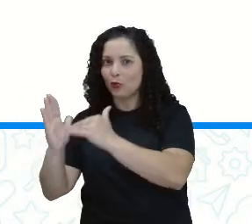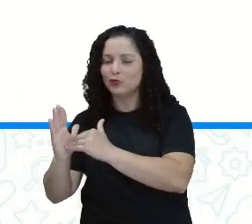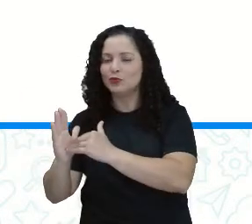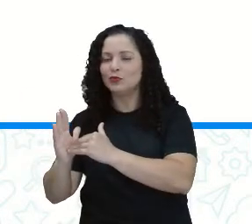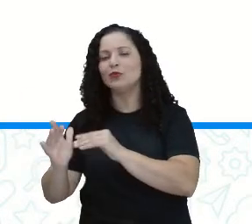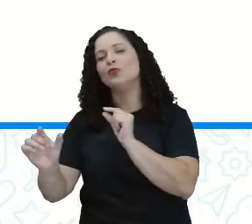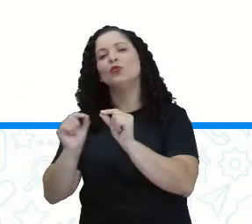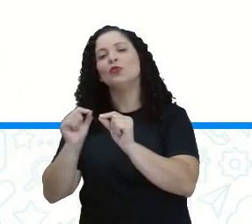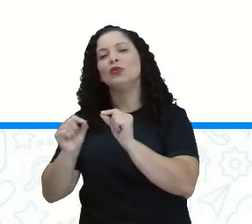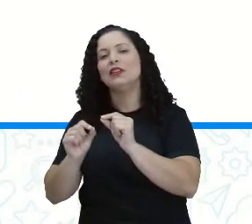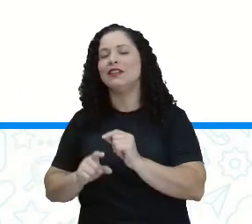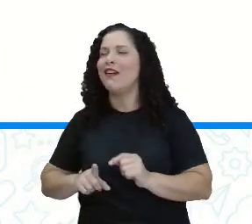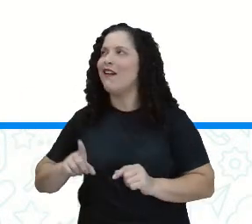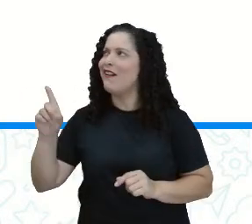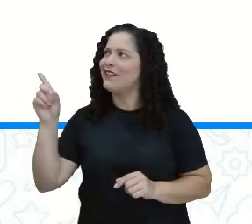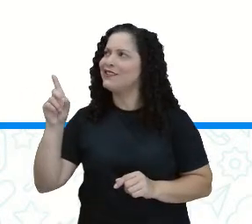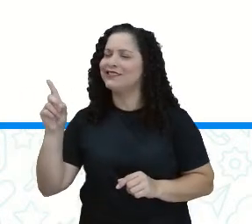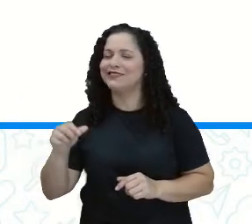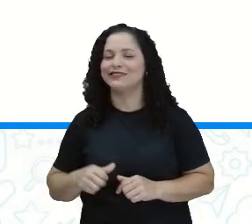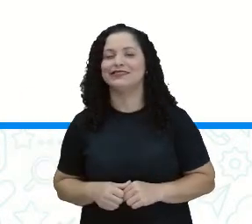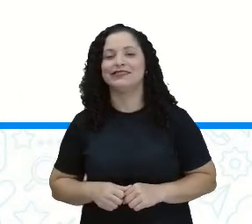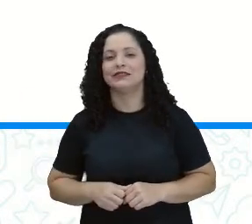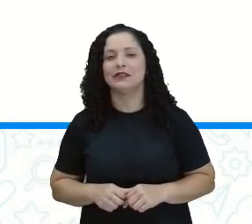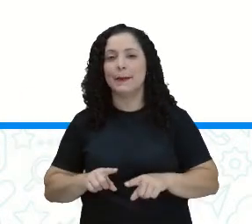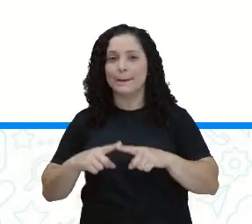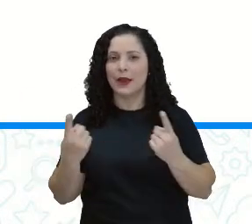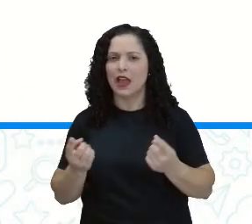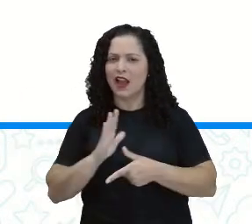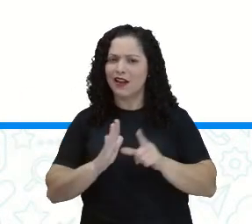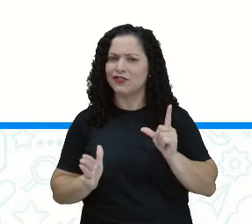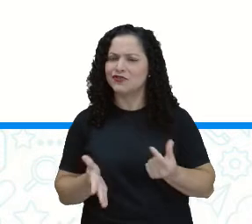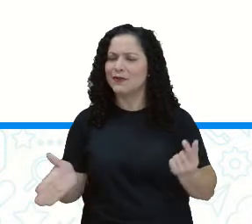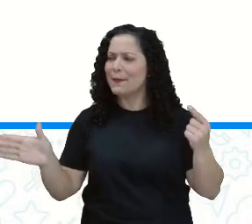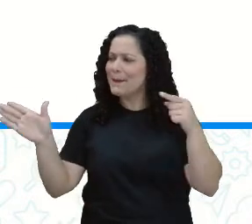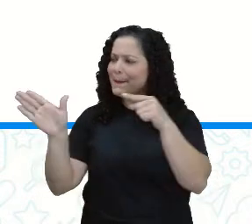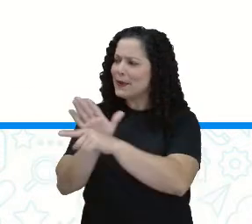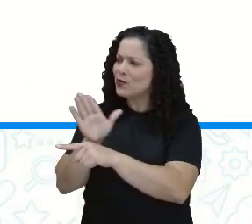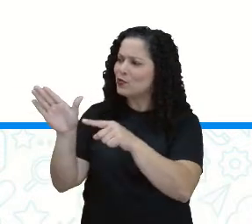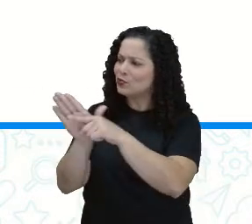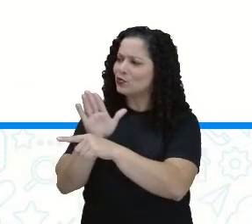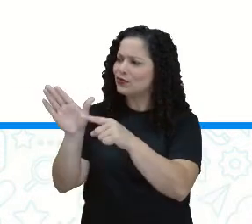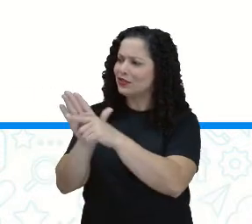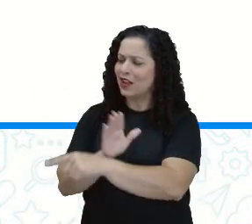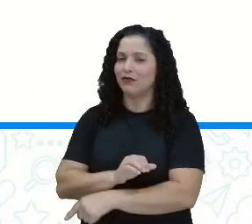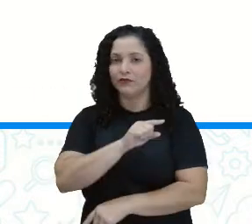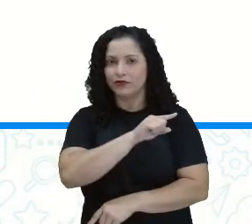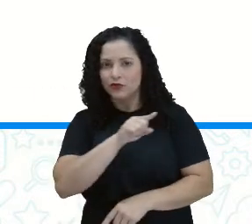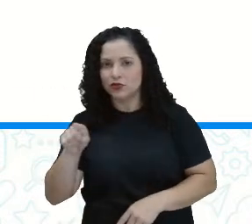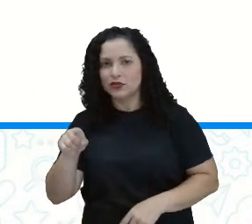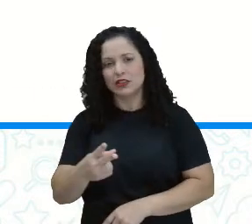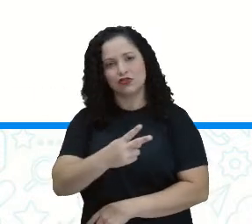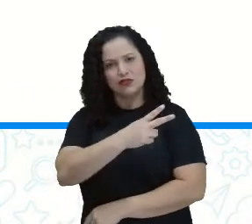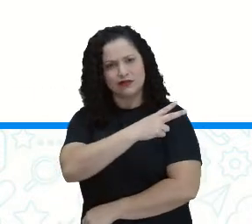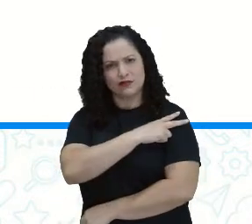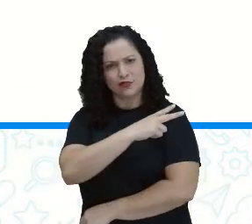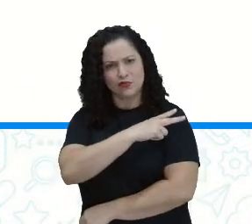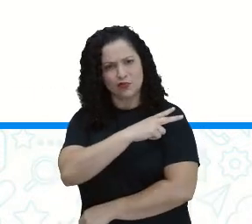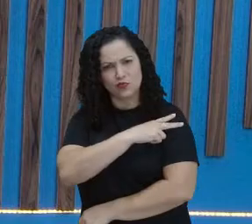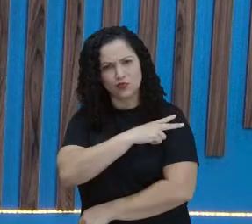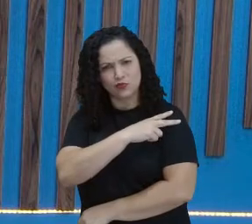vida. Mas, antes de falar dessa, eu quero saber com a professora Verônica. Eu acho que você, estudante do segundo ano, já